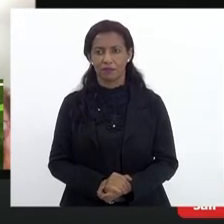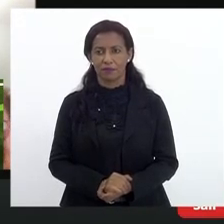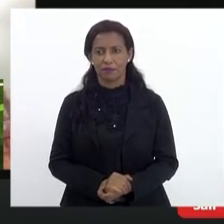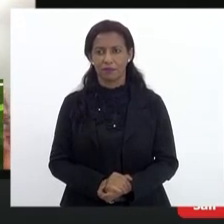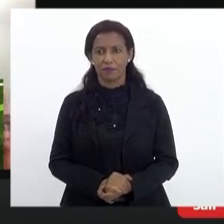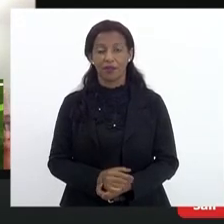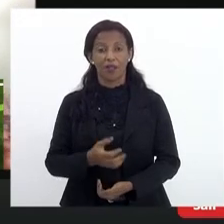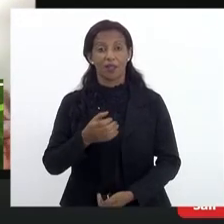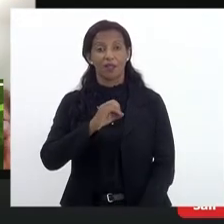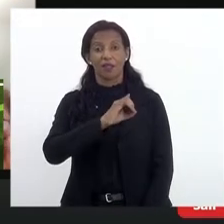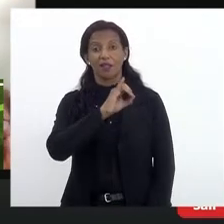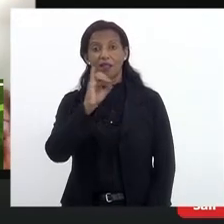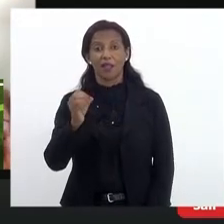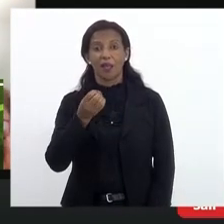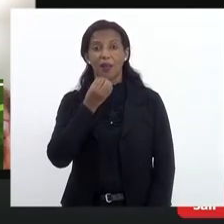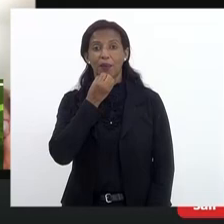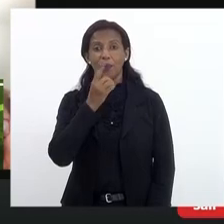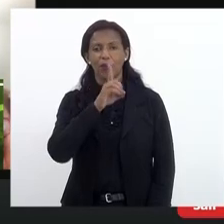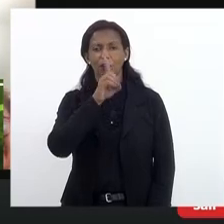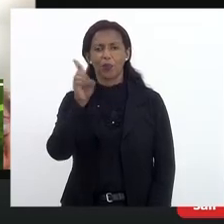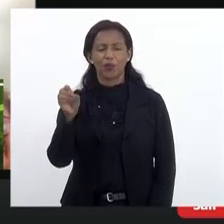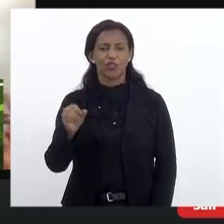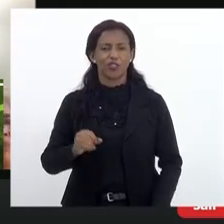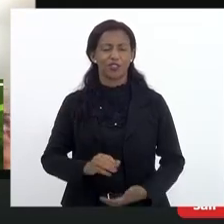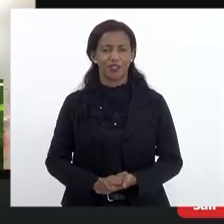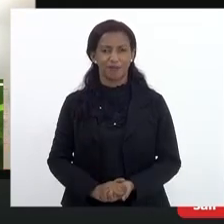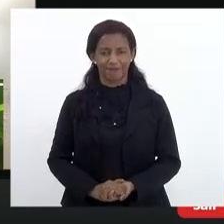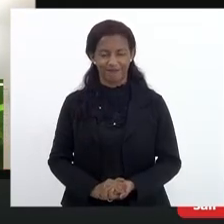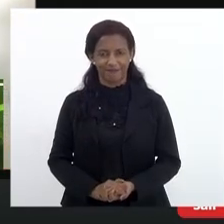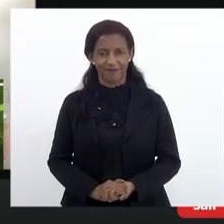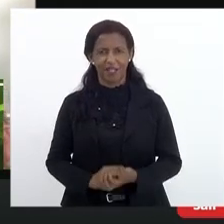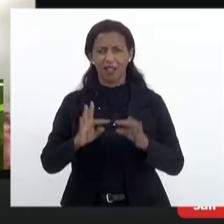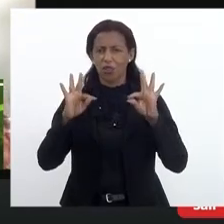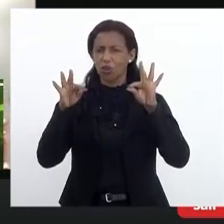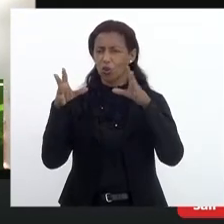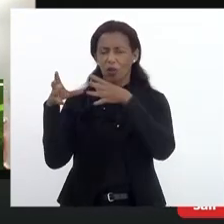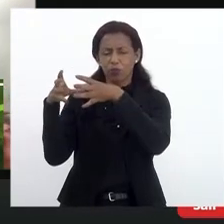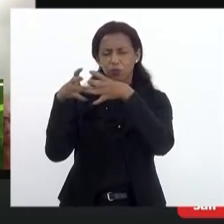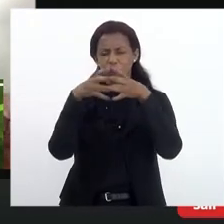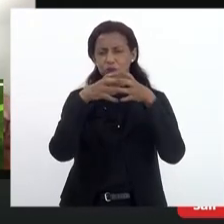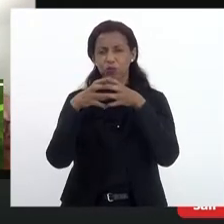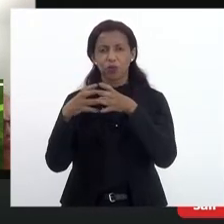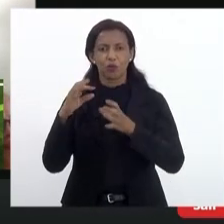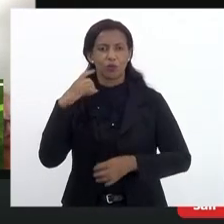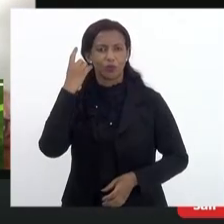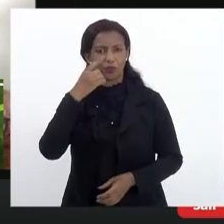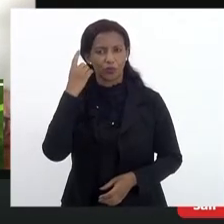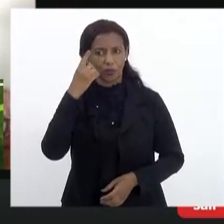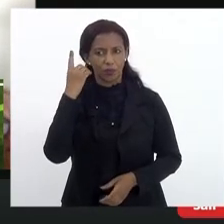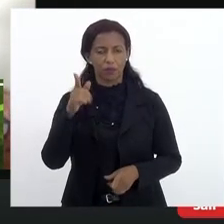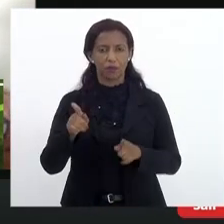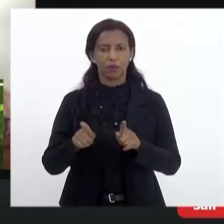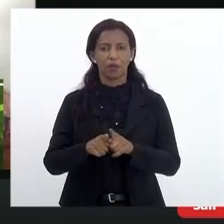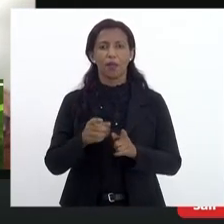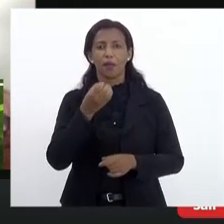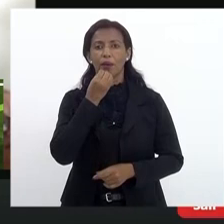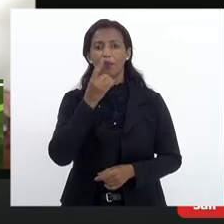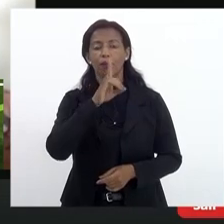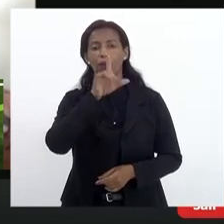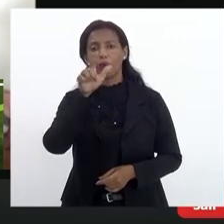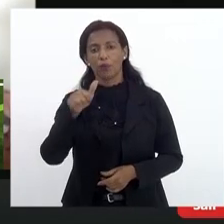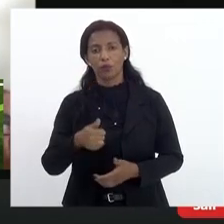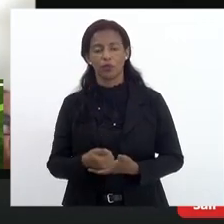Oi, bom dia, obrigado deputado, bom dia a toda a comissão, bom dia a todos os deputados que acompanham a comissão, bom dia